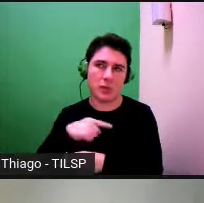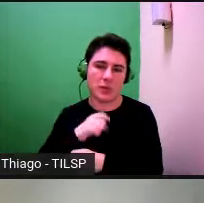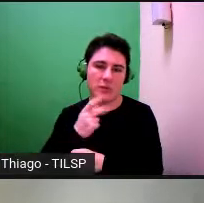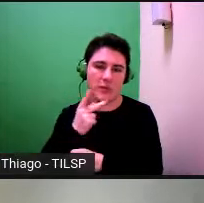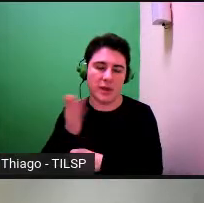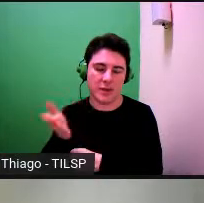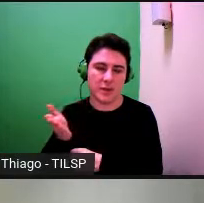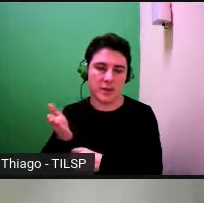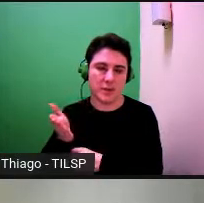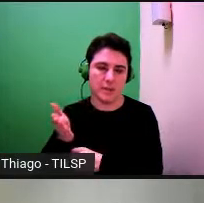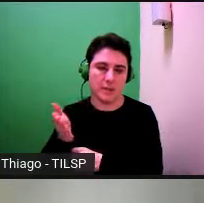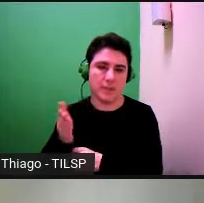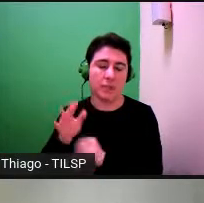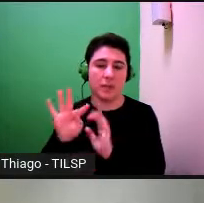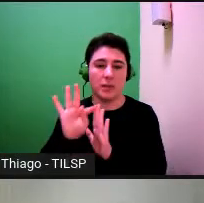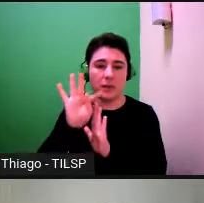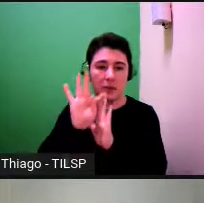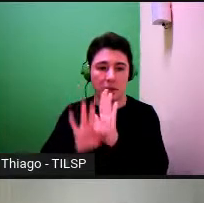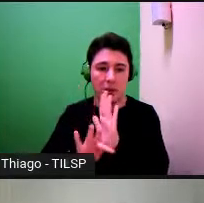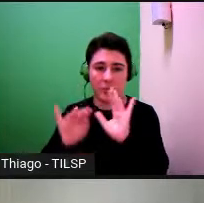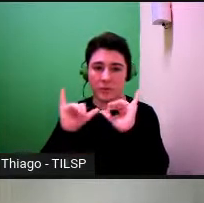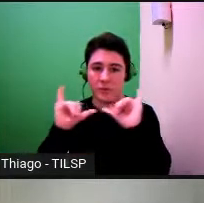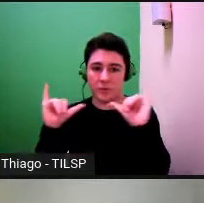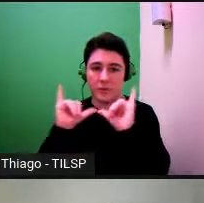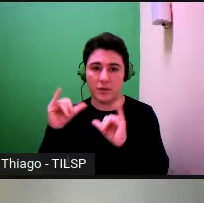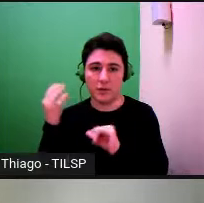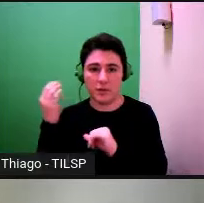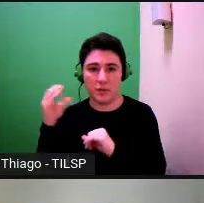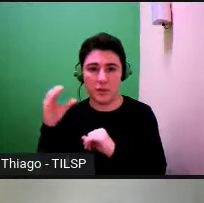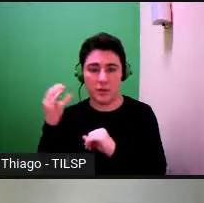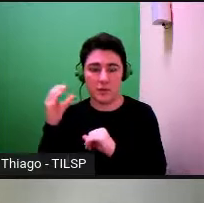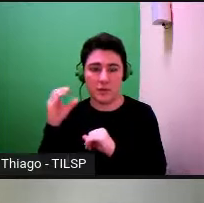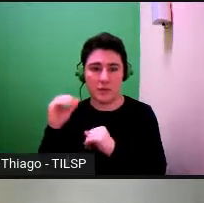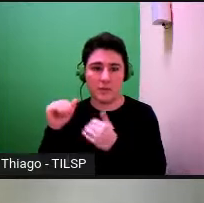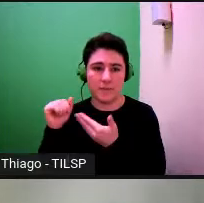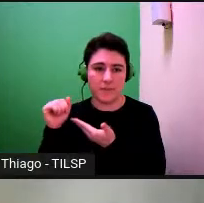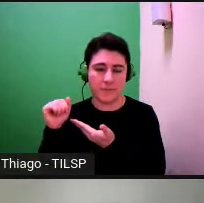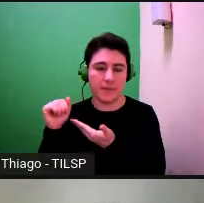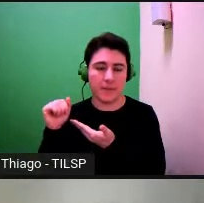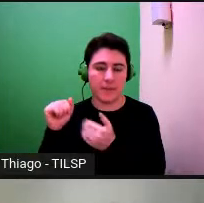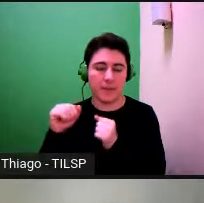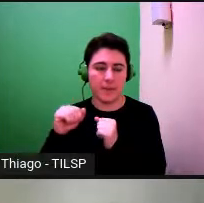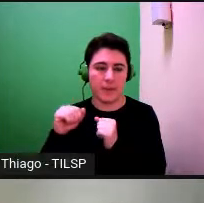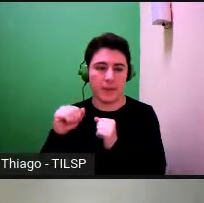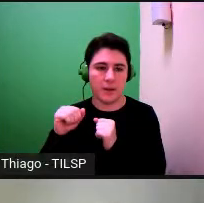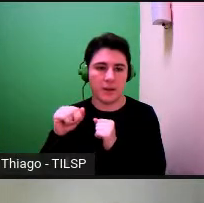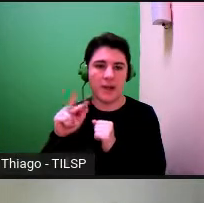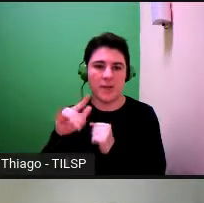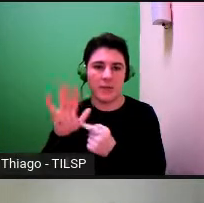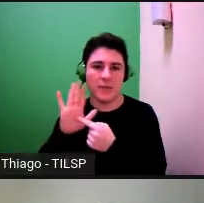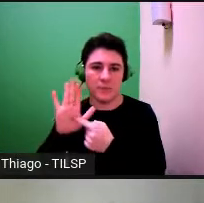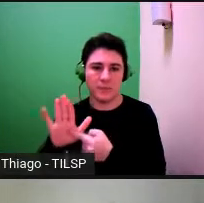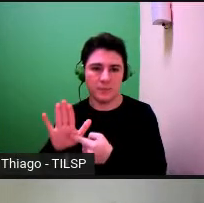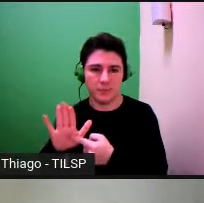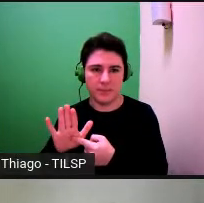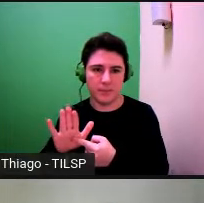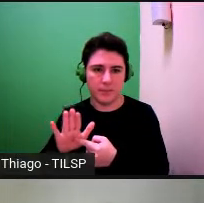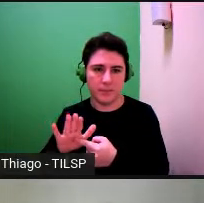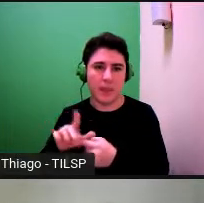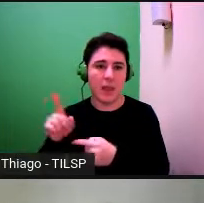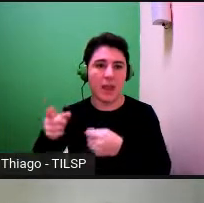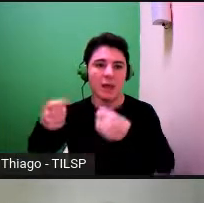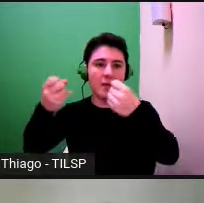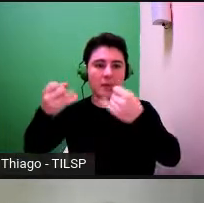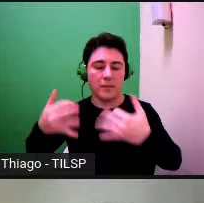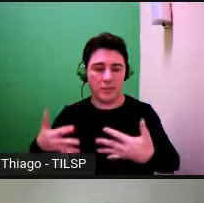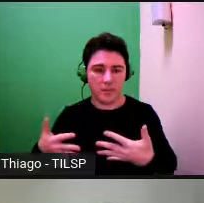o texto da divulgação científica que vai aparecer à frente é a descrição na